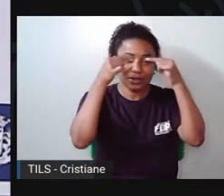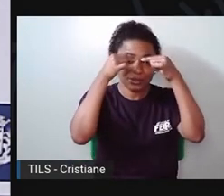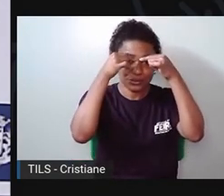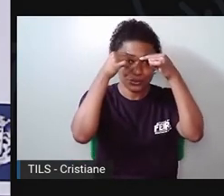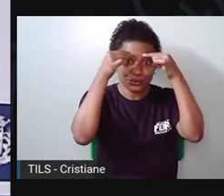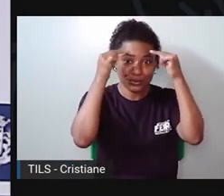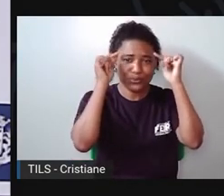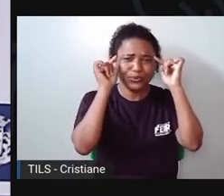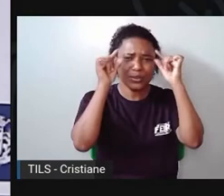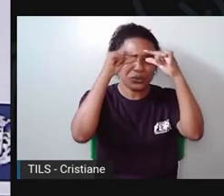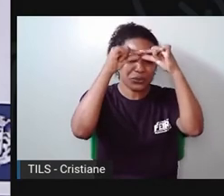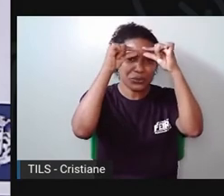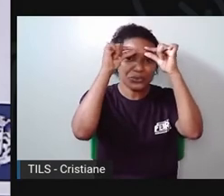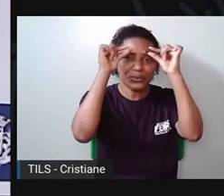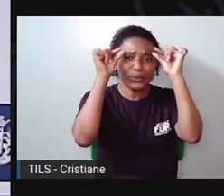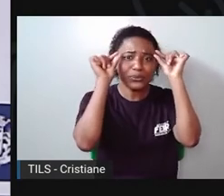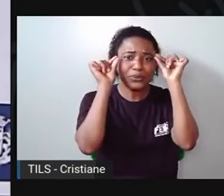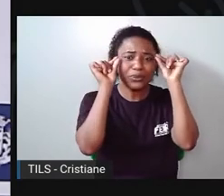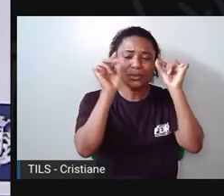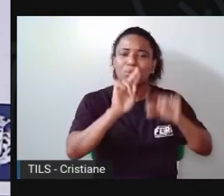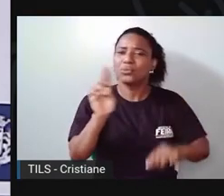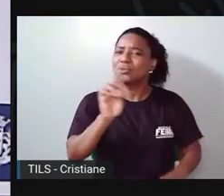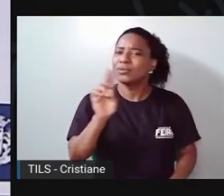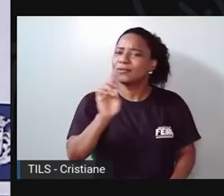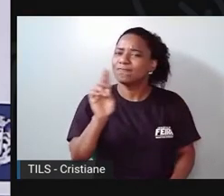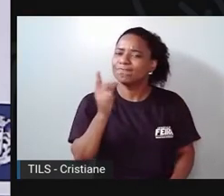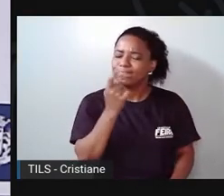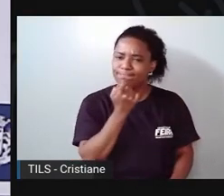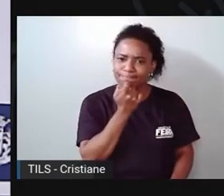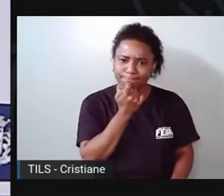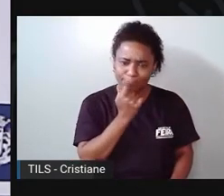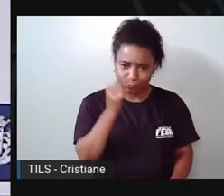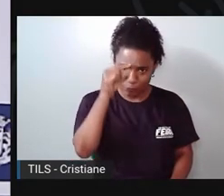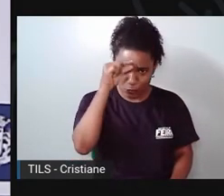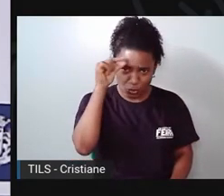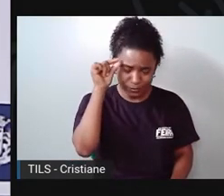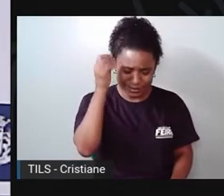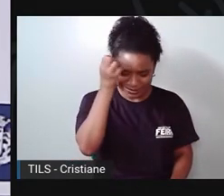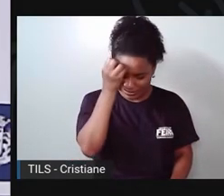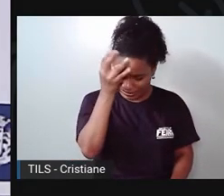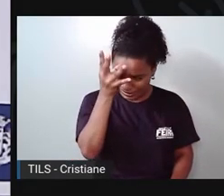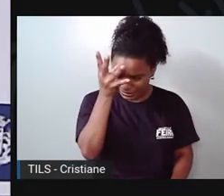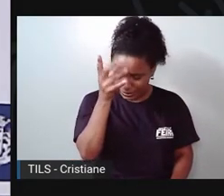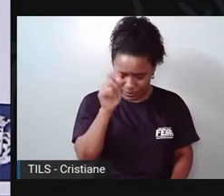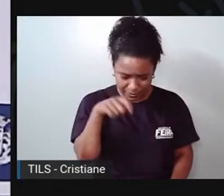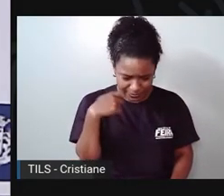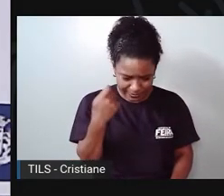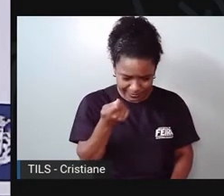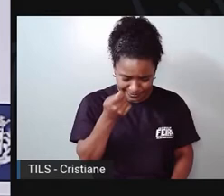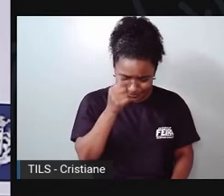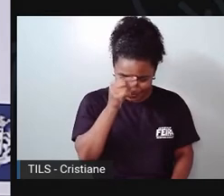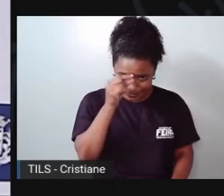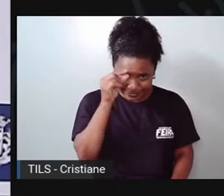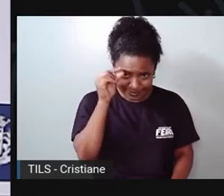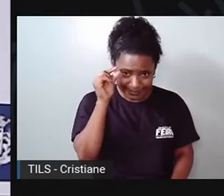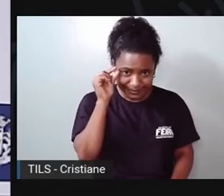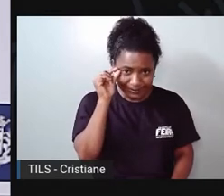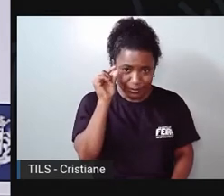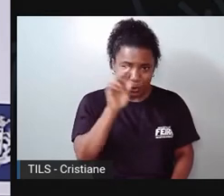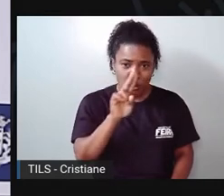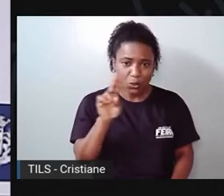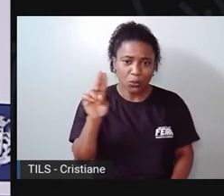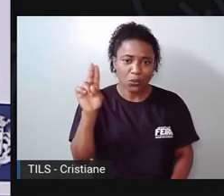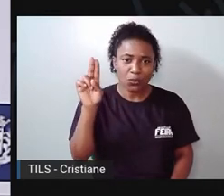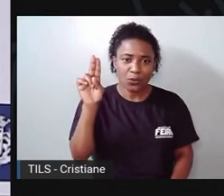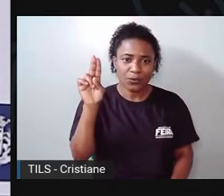Qual que é o nome disso? Ai, eu esqueci! Me ajudem a lembrar? Começa